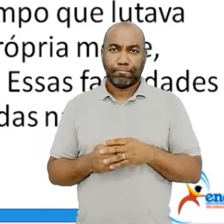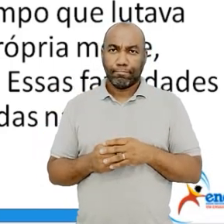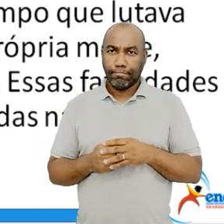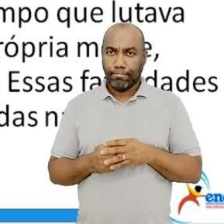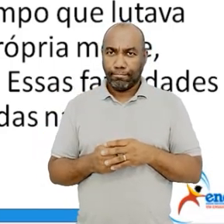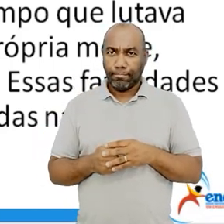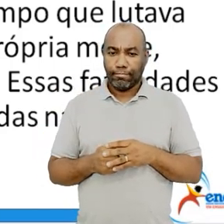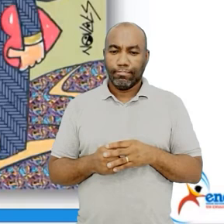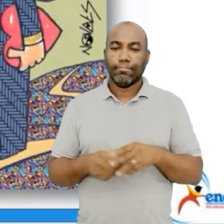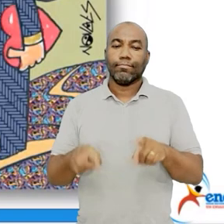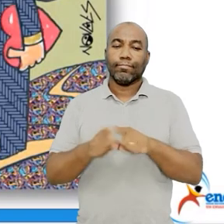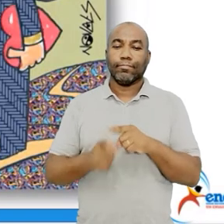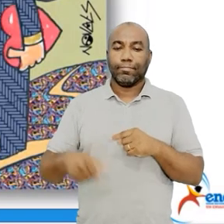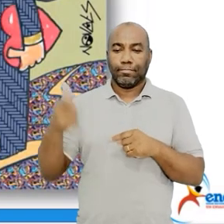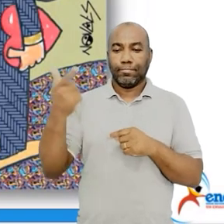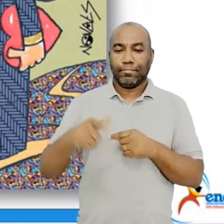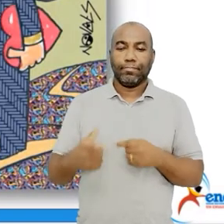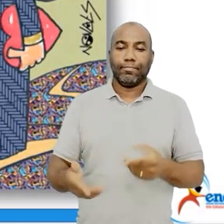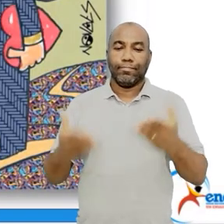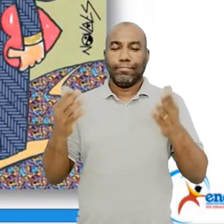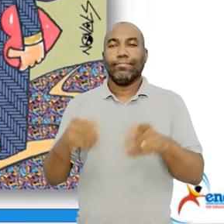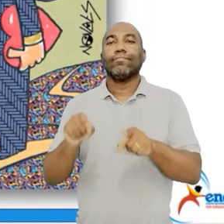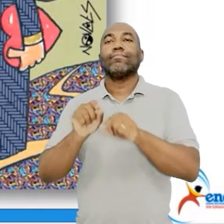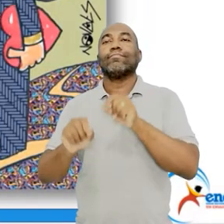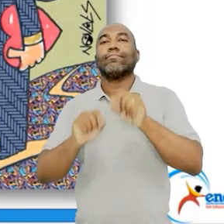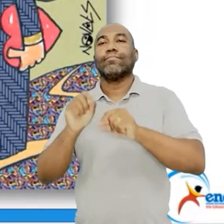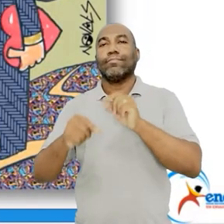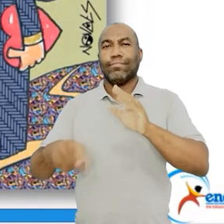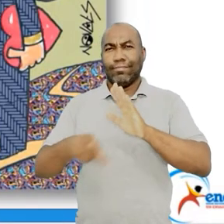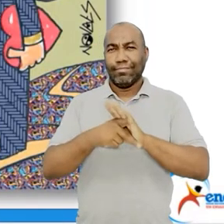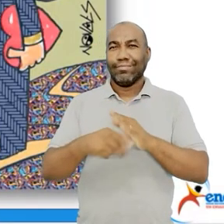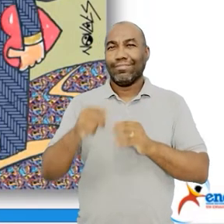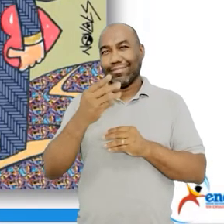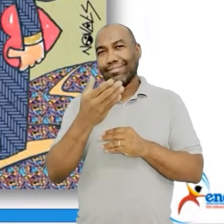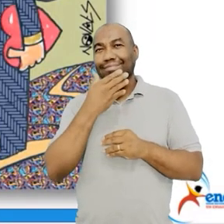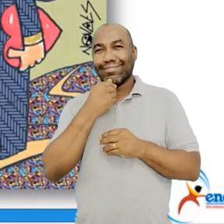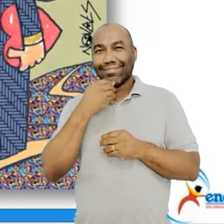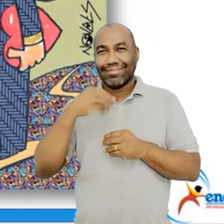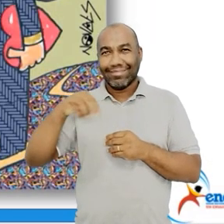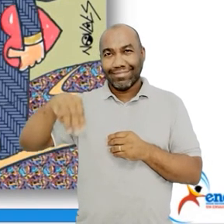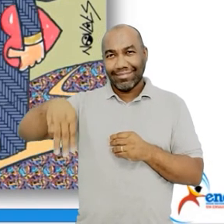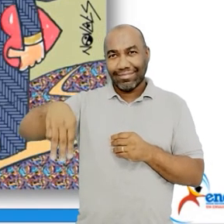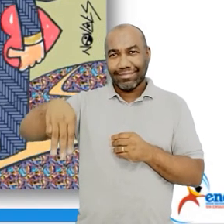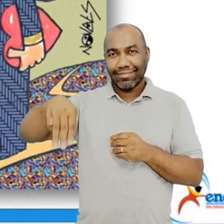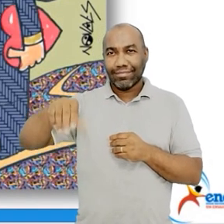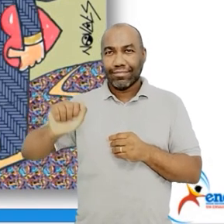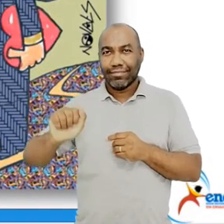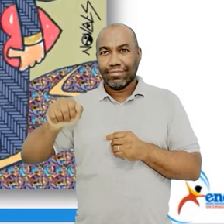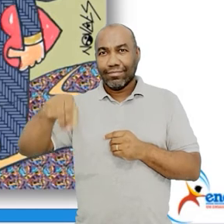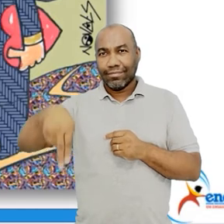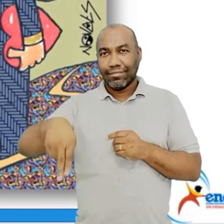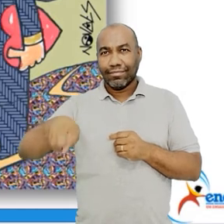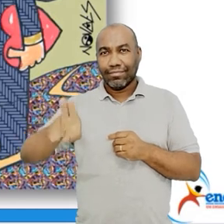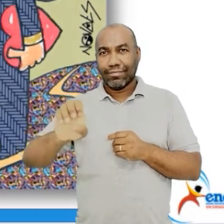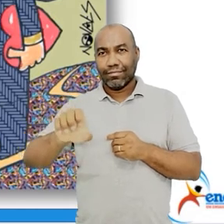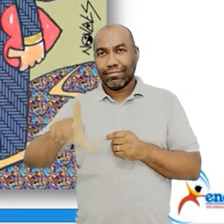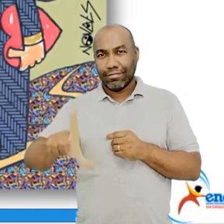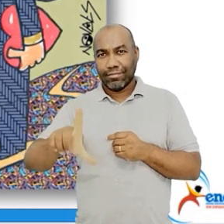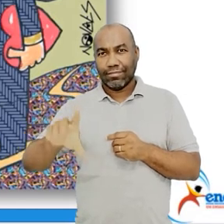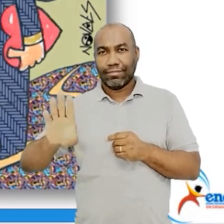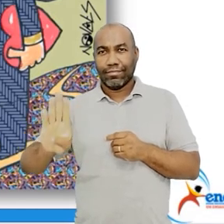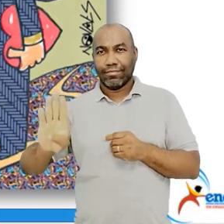Está aí para vocês algumas características dele, como o uso de uma linguagem mais simples,